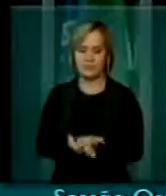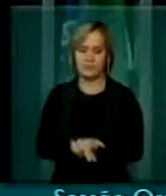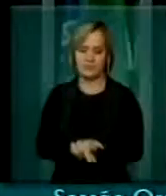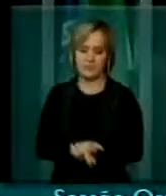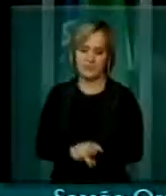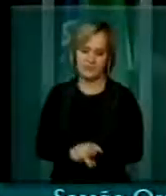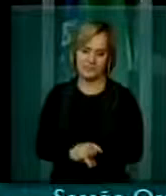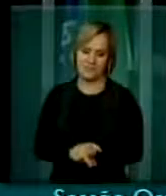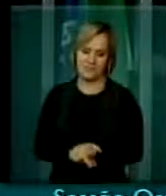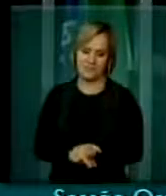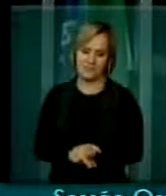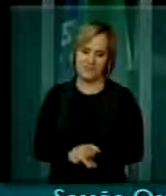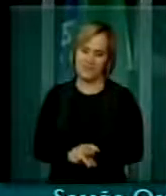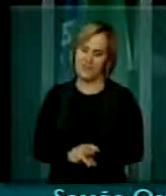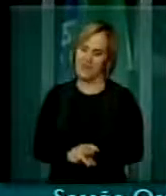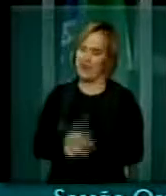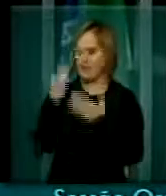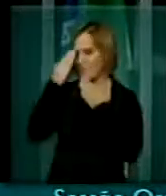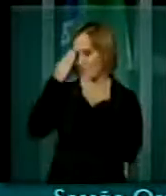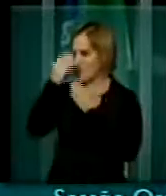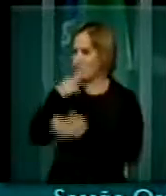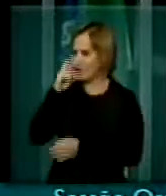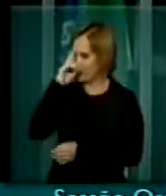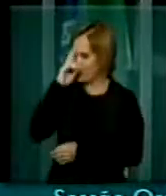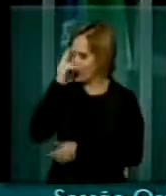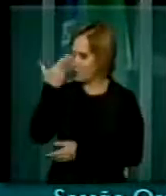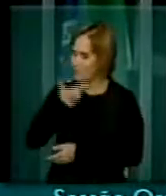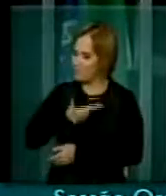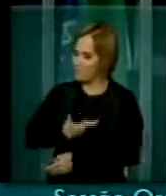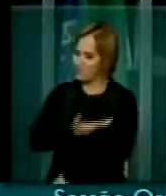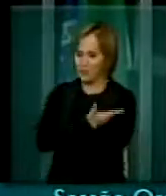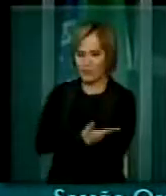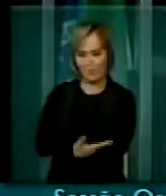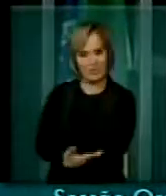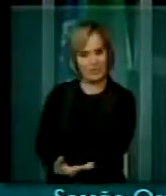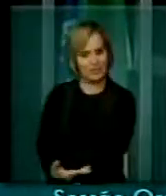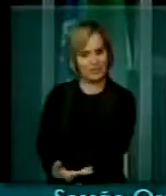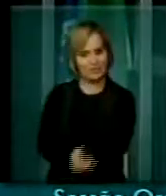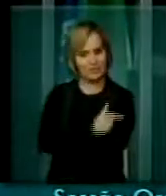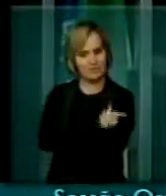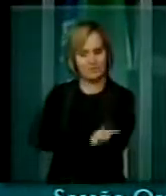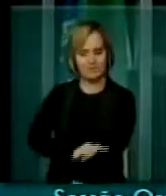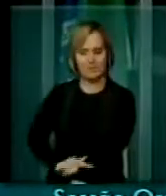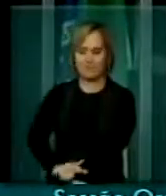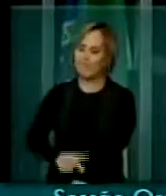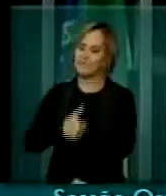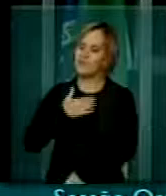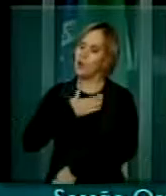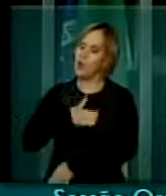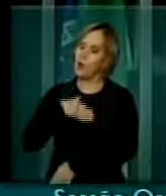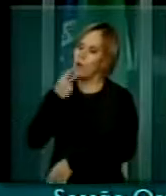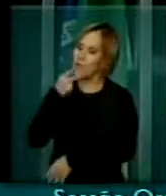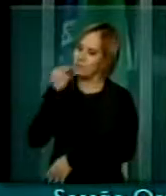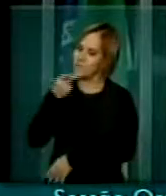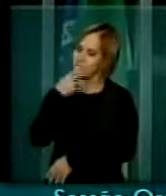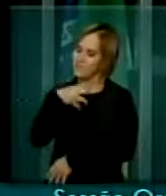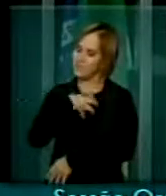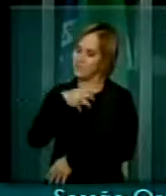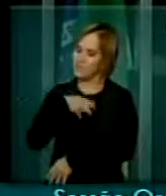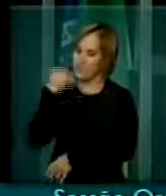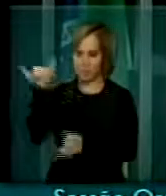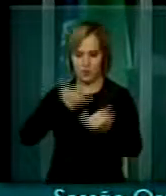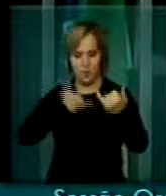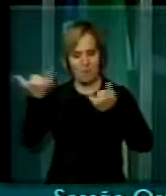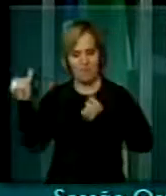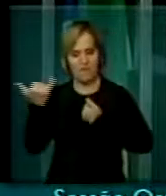vossa excelência é gentil, um parlamentar extremamente gentil, agradeço suas palavras gentis, a forma carinhosa